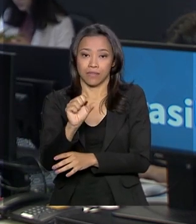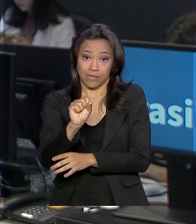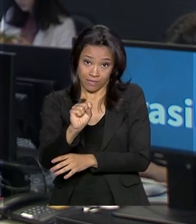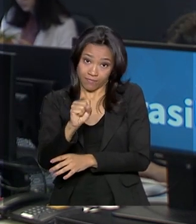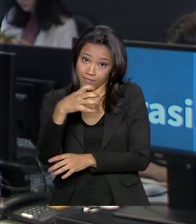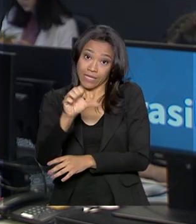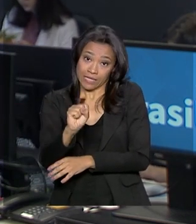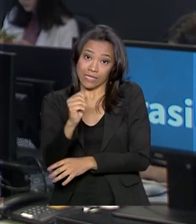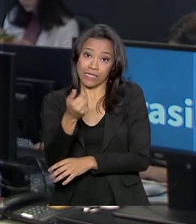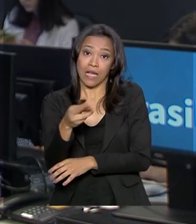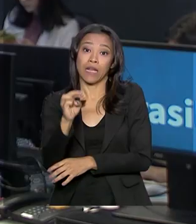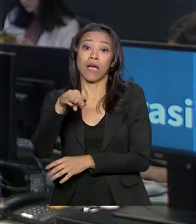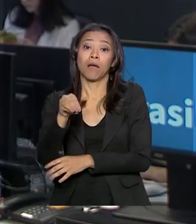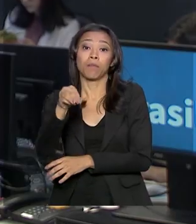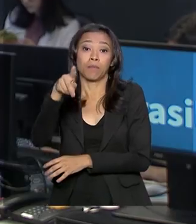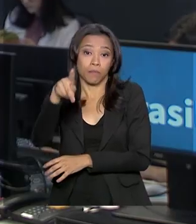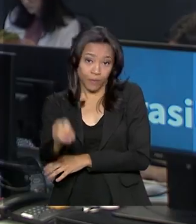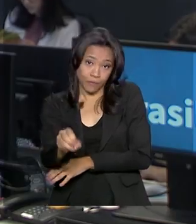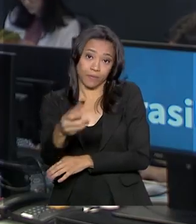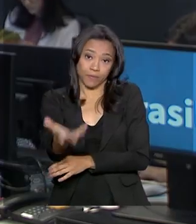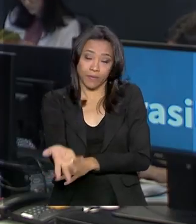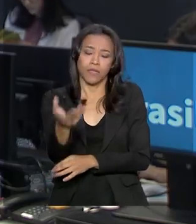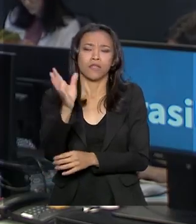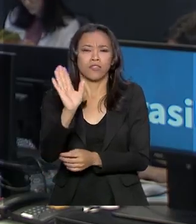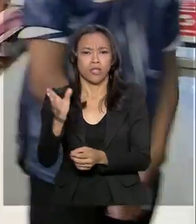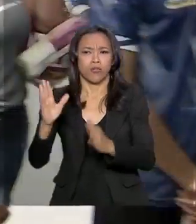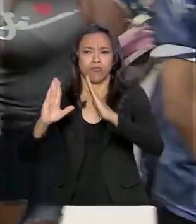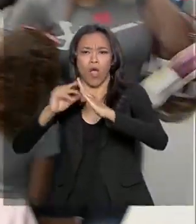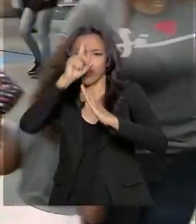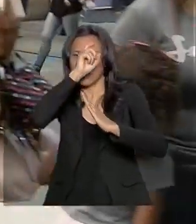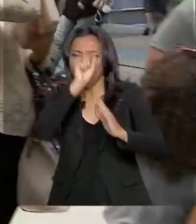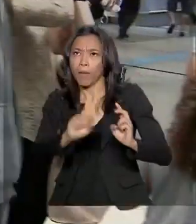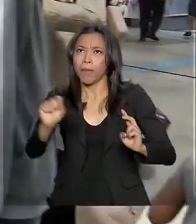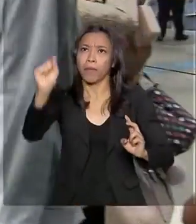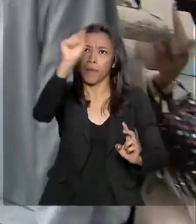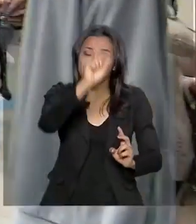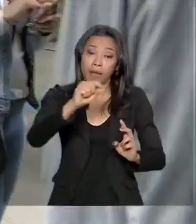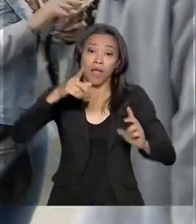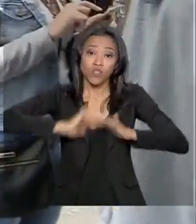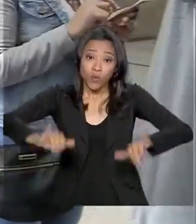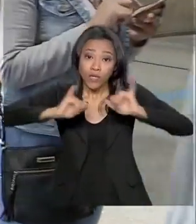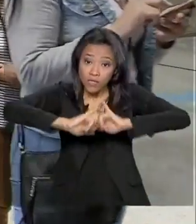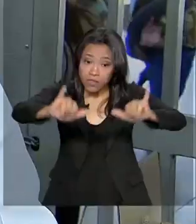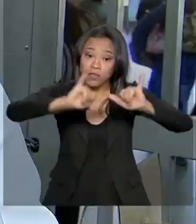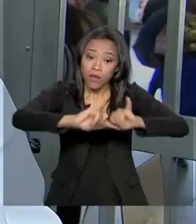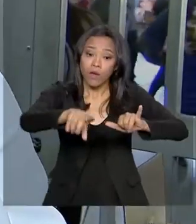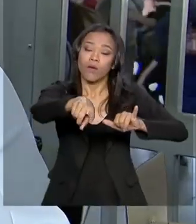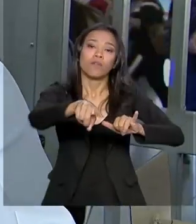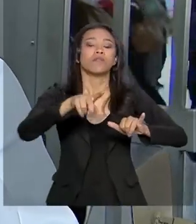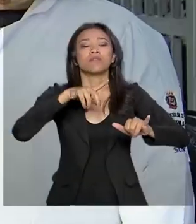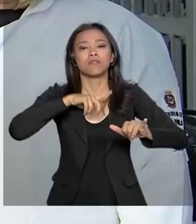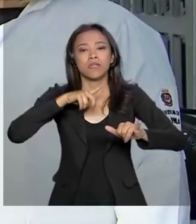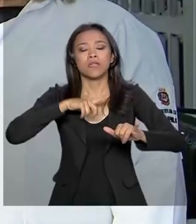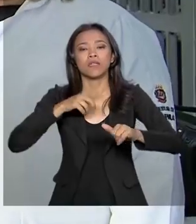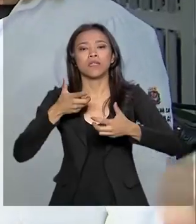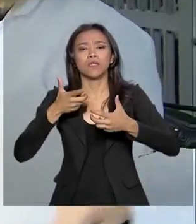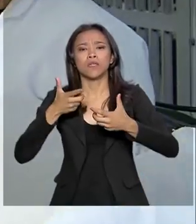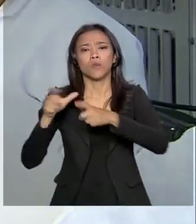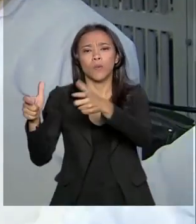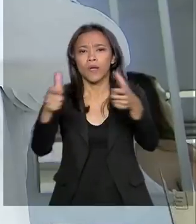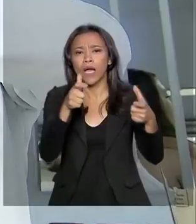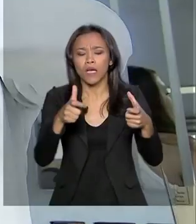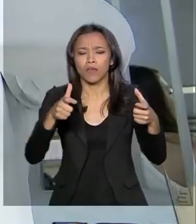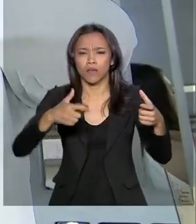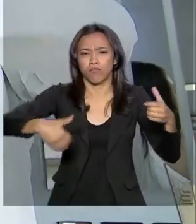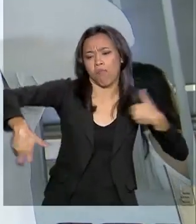estão em investigação. Além dos postos de saúde, a campanha de vacinação acontece também em locais de grande